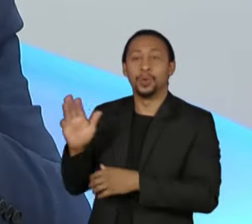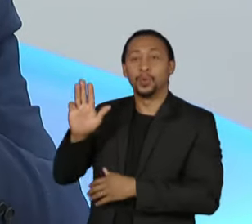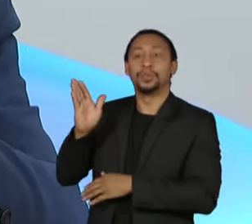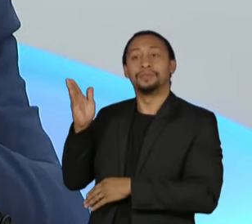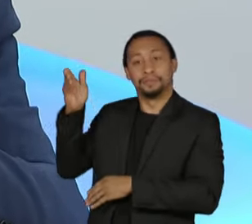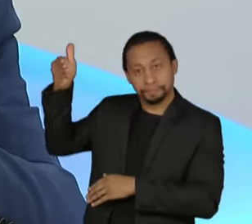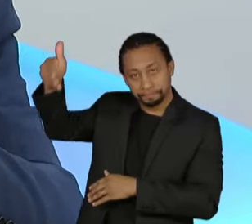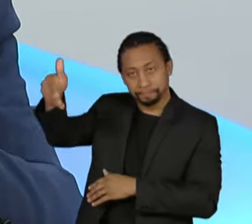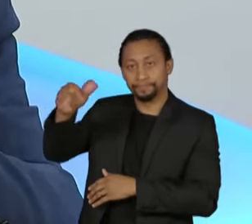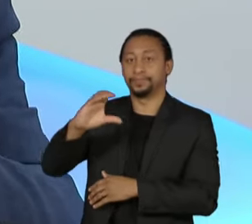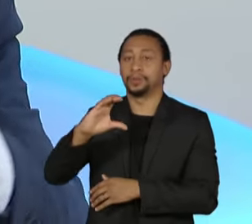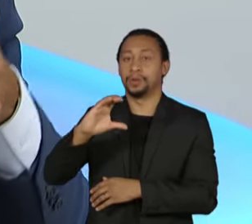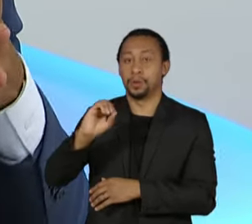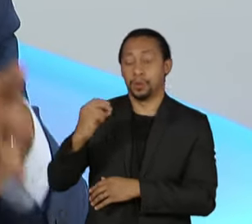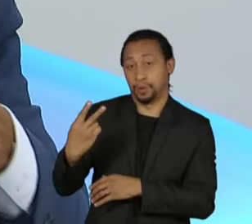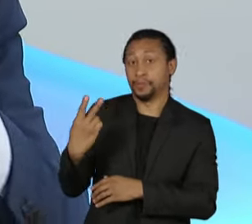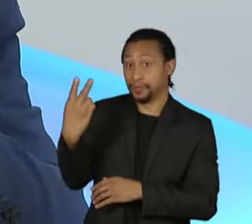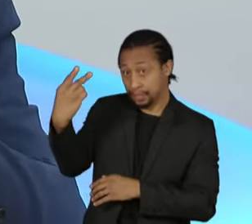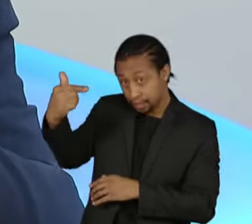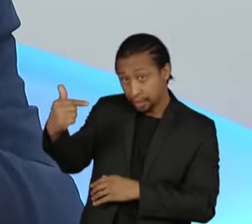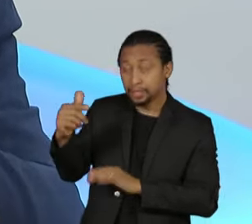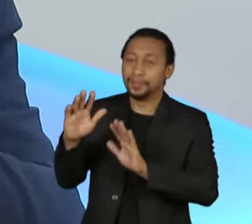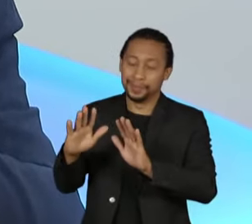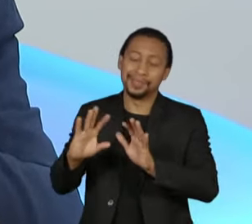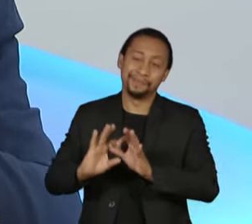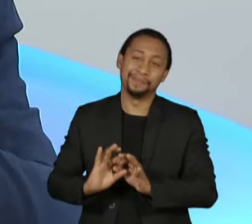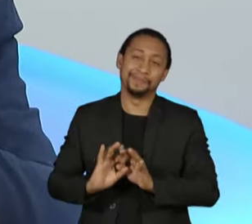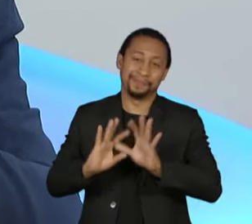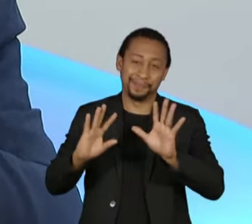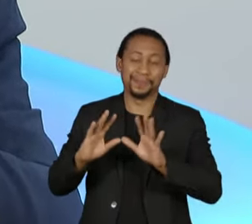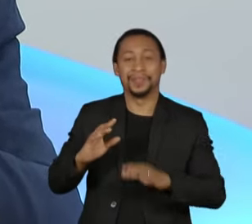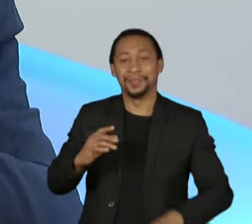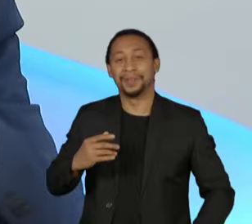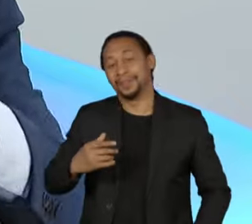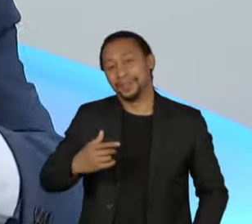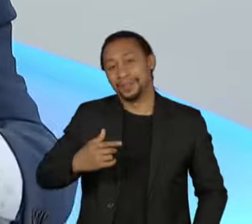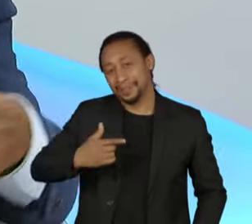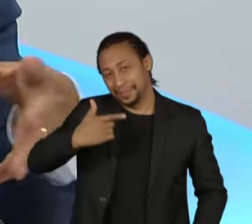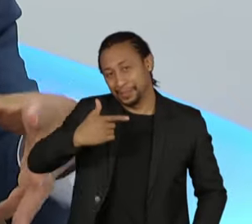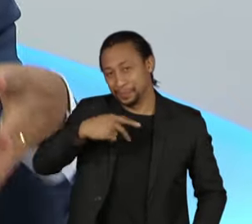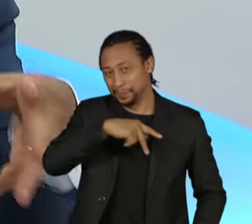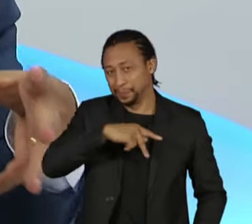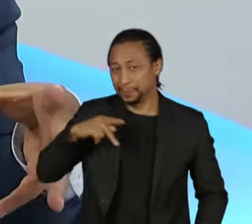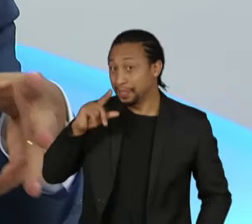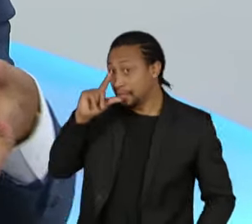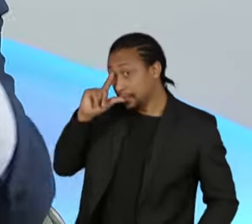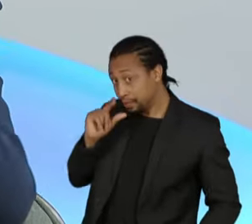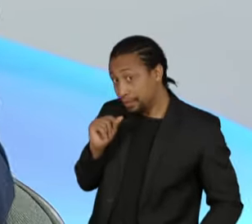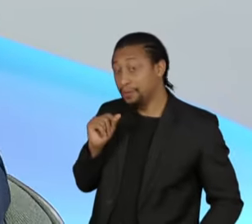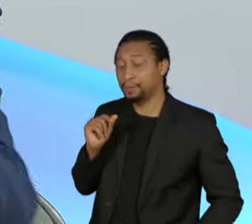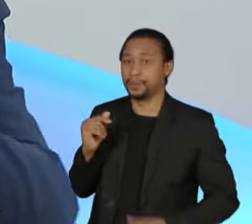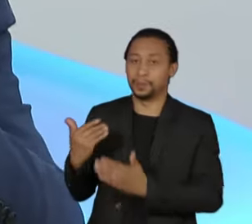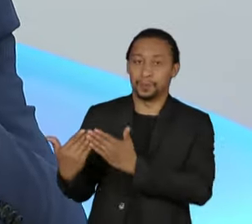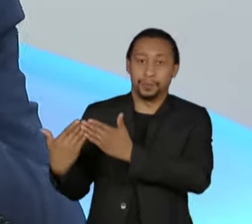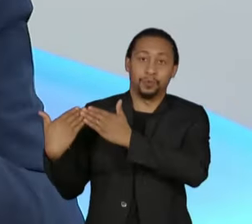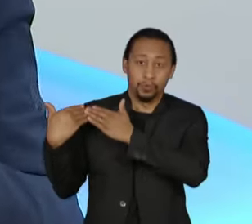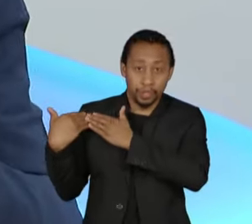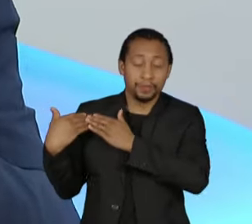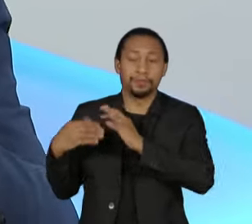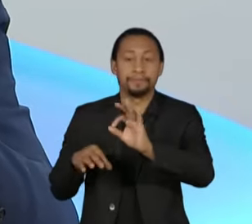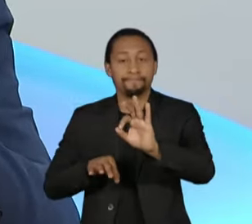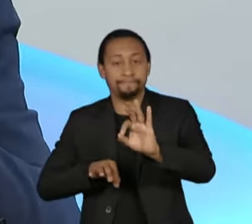mas nos deixou aqui coordenado pelo nosso vice-presidente eleito, Geraldo Alckmin, com a tarefa desse